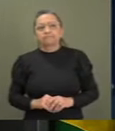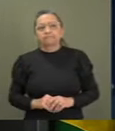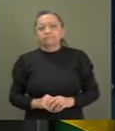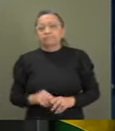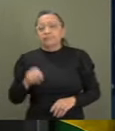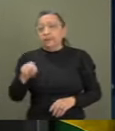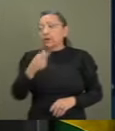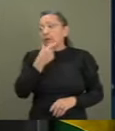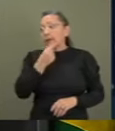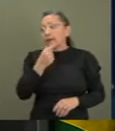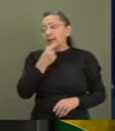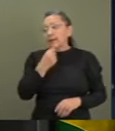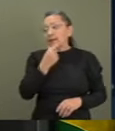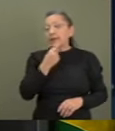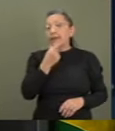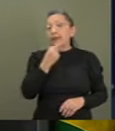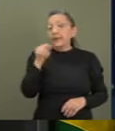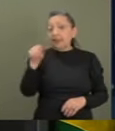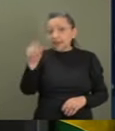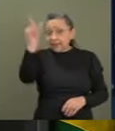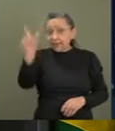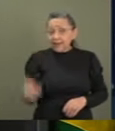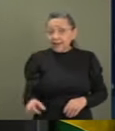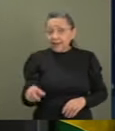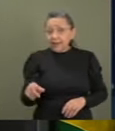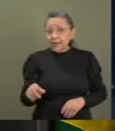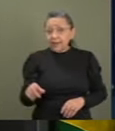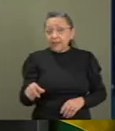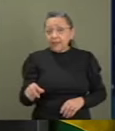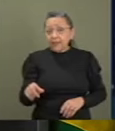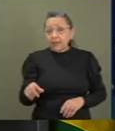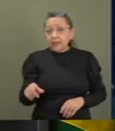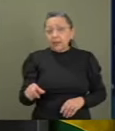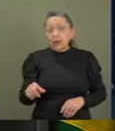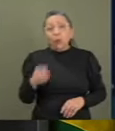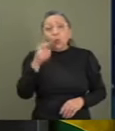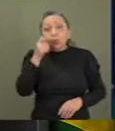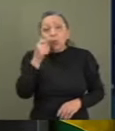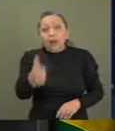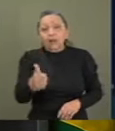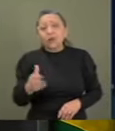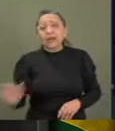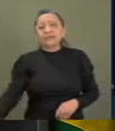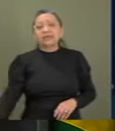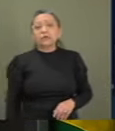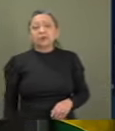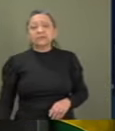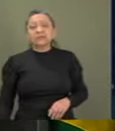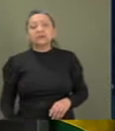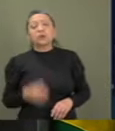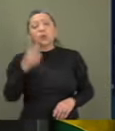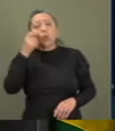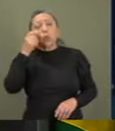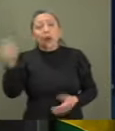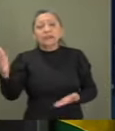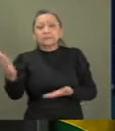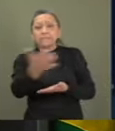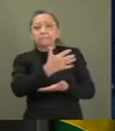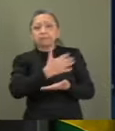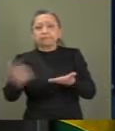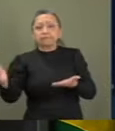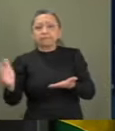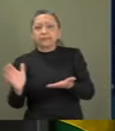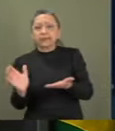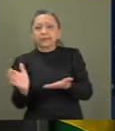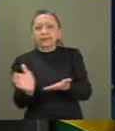ele ontem quase foi caçado. Acredite se quiser, e eu vou